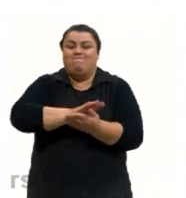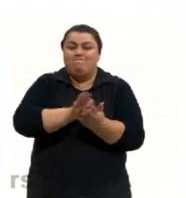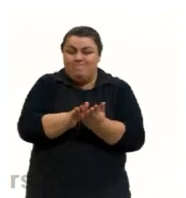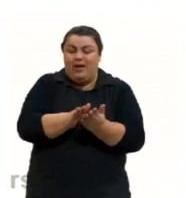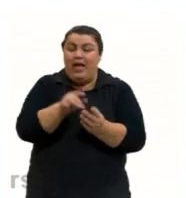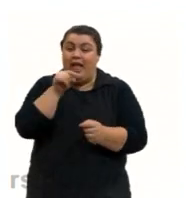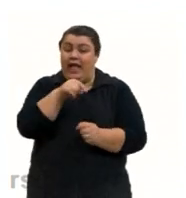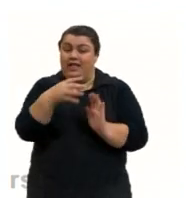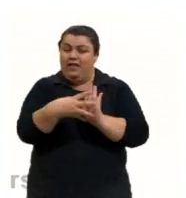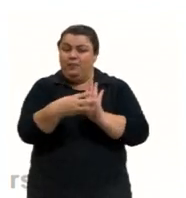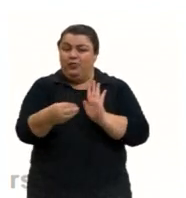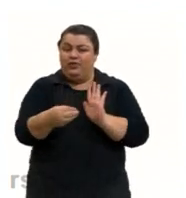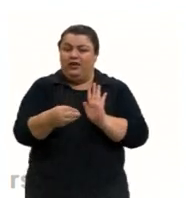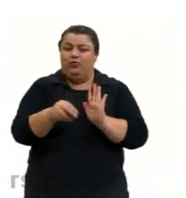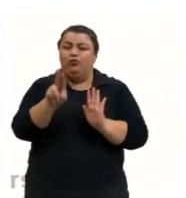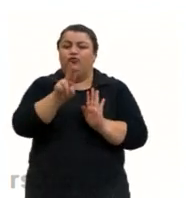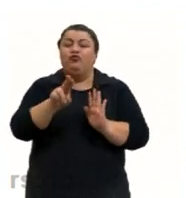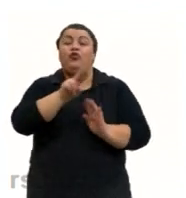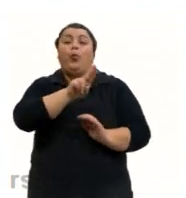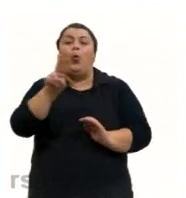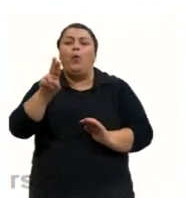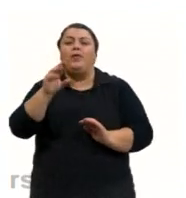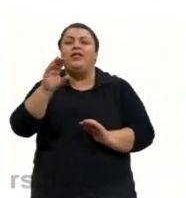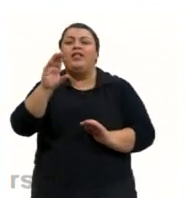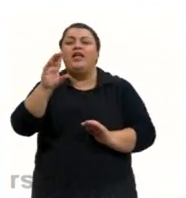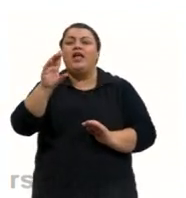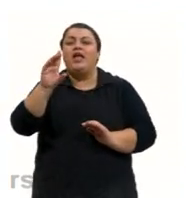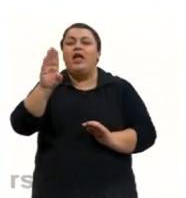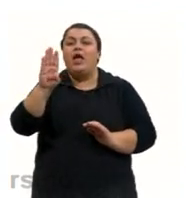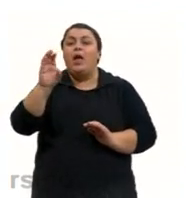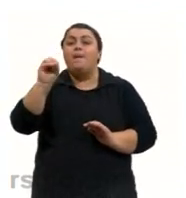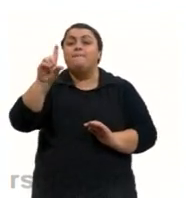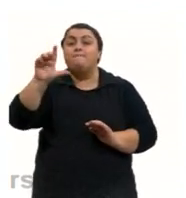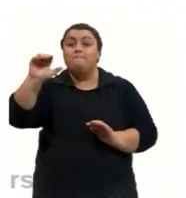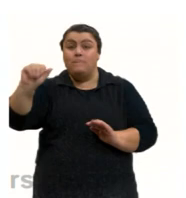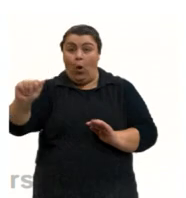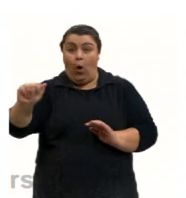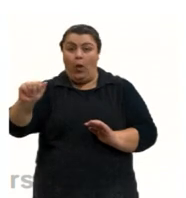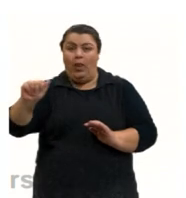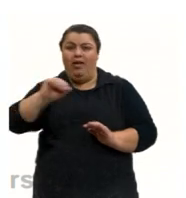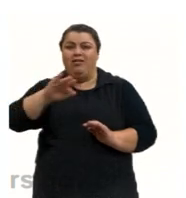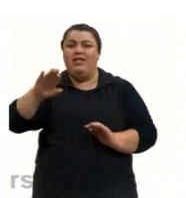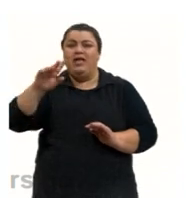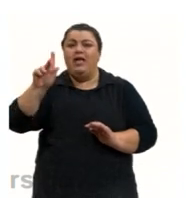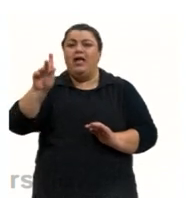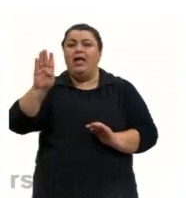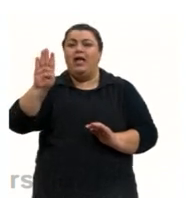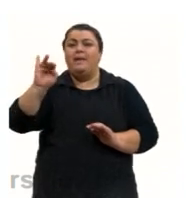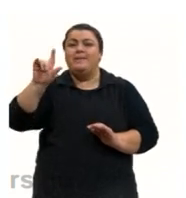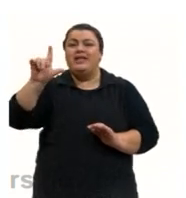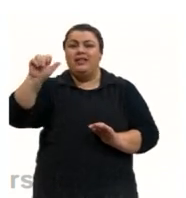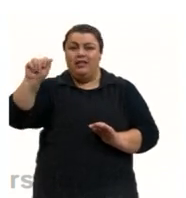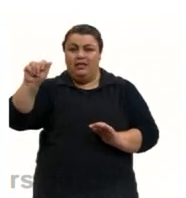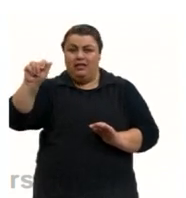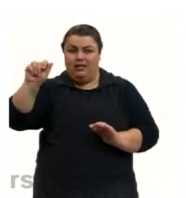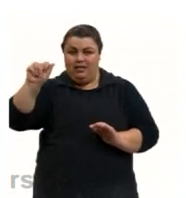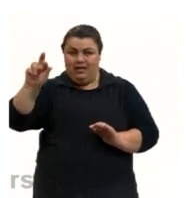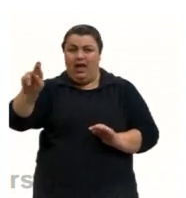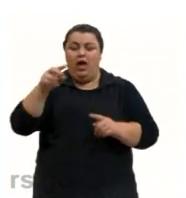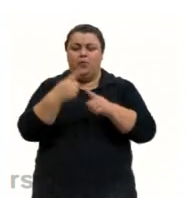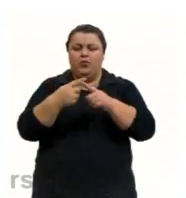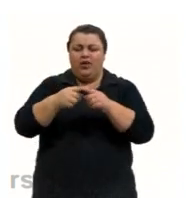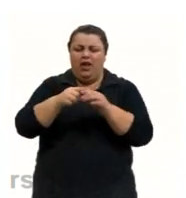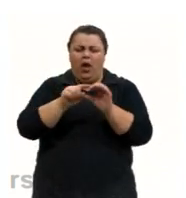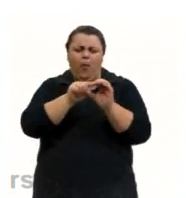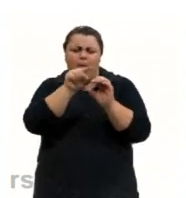foi chamado de bola de bilhar. Ou aqui, né, no sul, a gente também conhece como bola de sinuca, né, por ser redondinha ali, esférica, rígida,